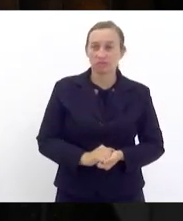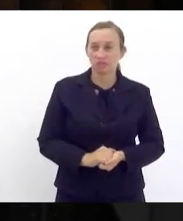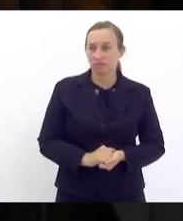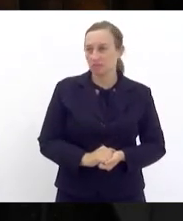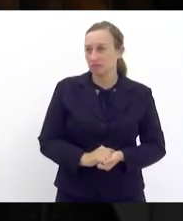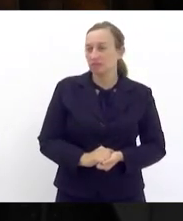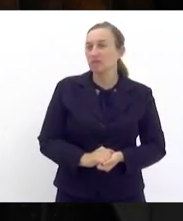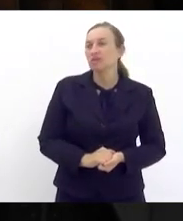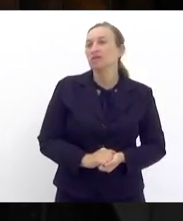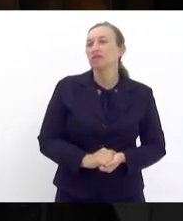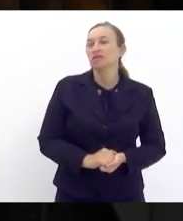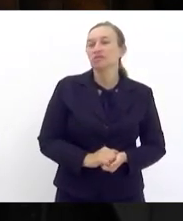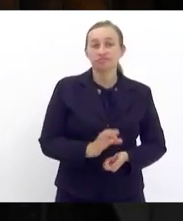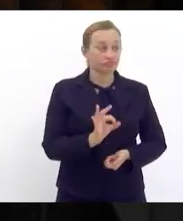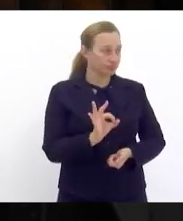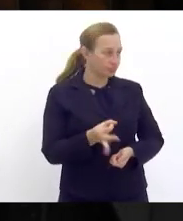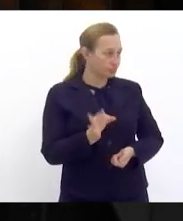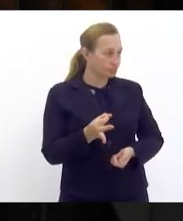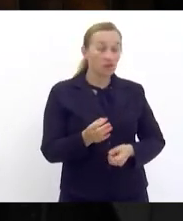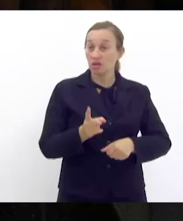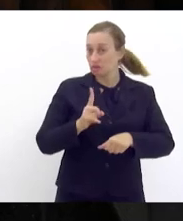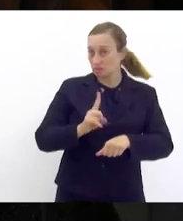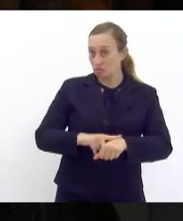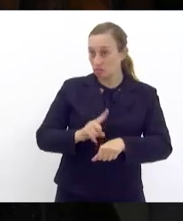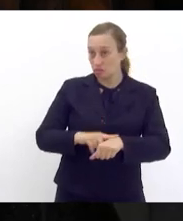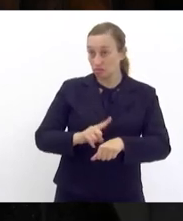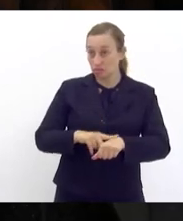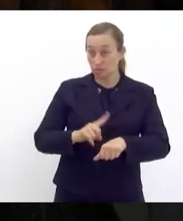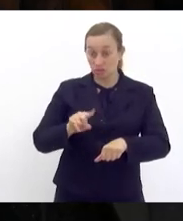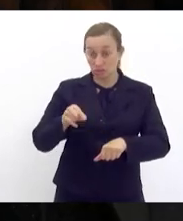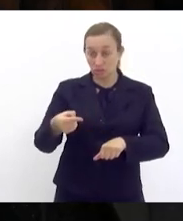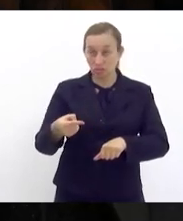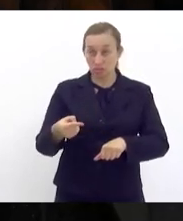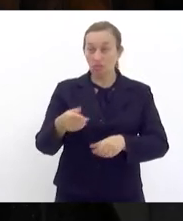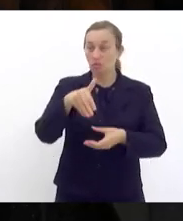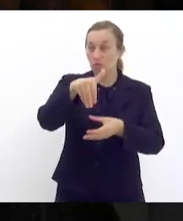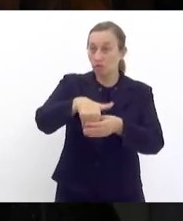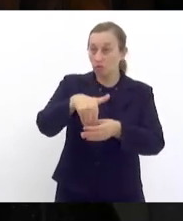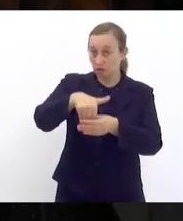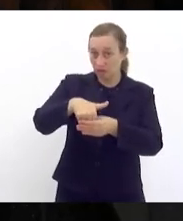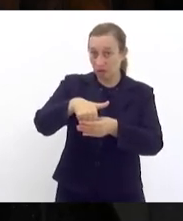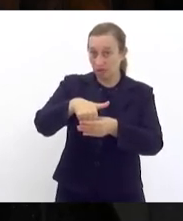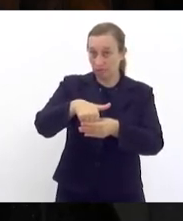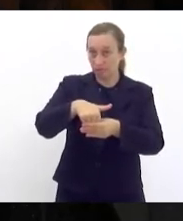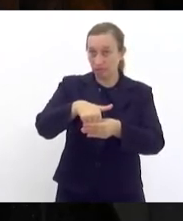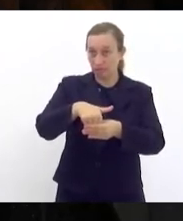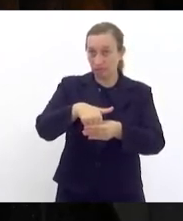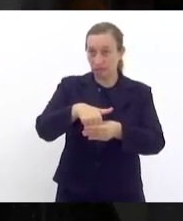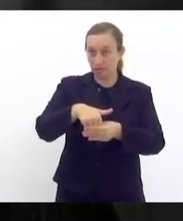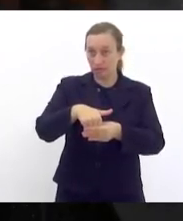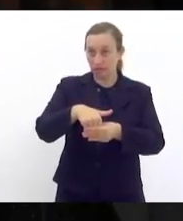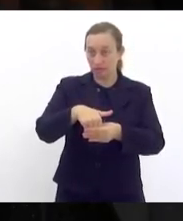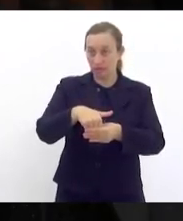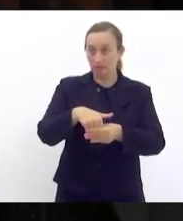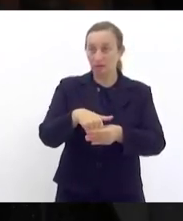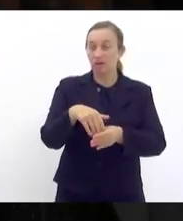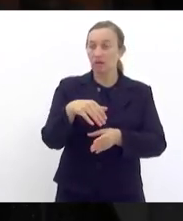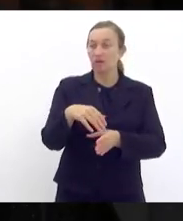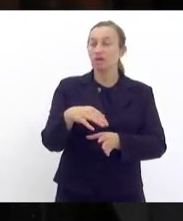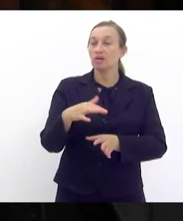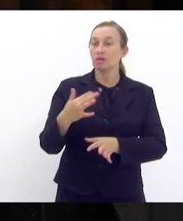E, posteriormente, no momento seguinte, foi votado o parecer prévio